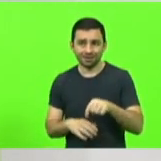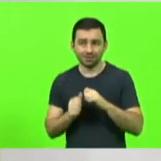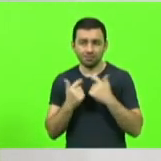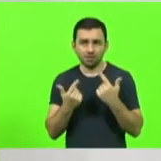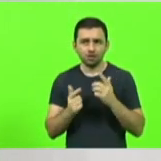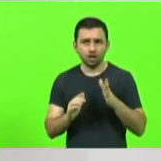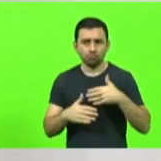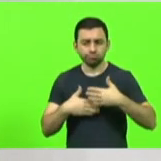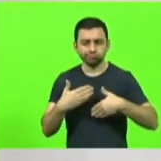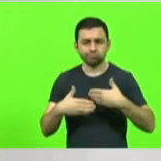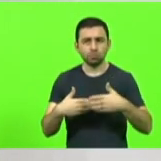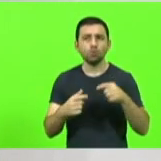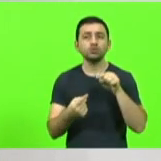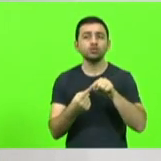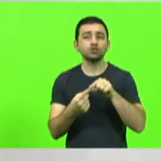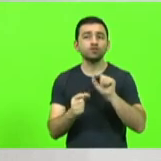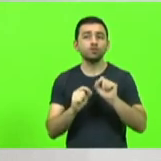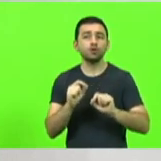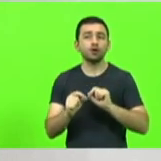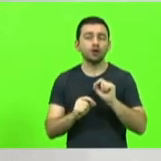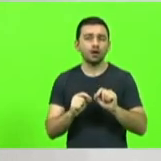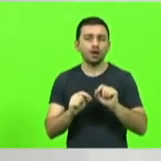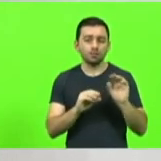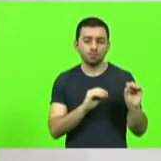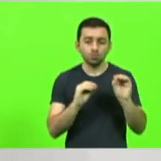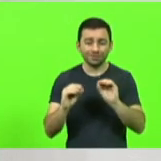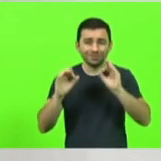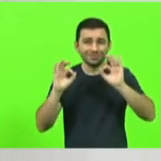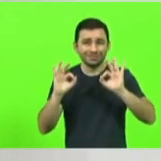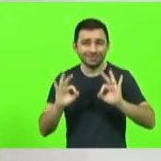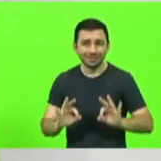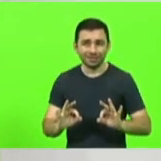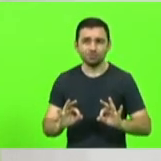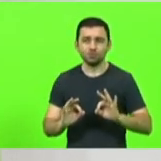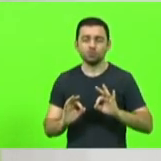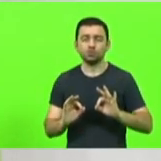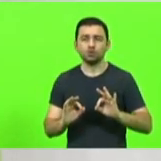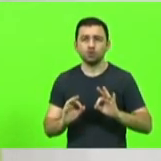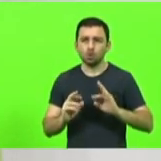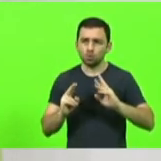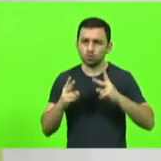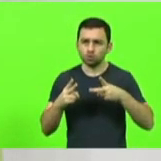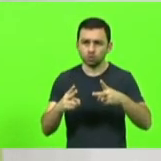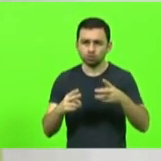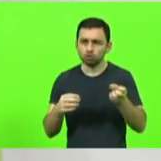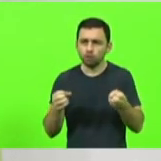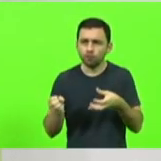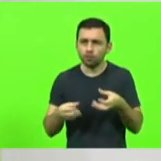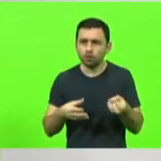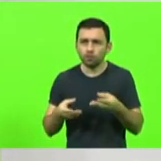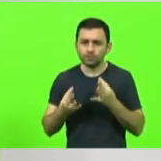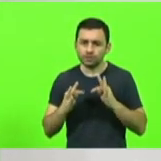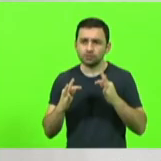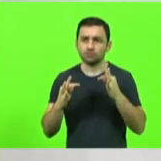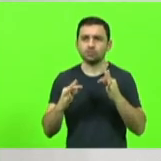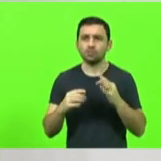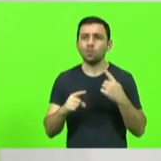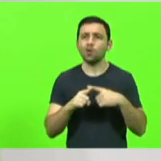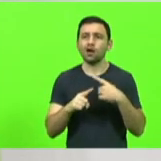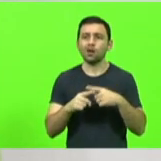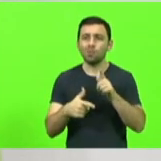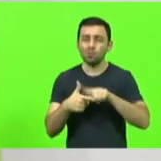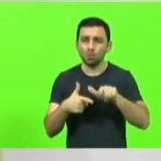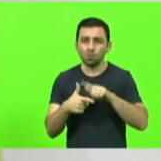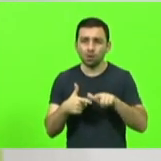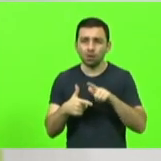tramitando fazer uma transição justa sustentável e inovadora porque o problema em si